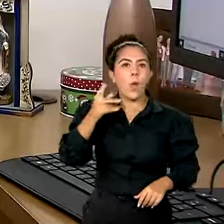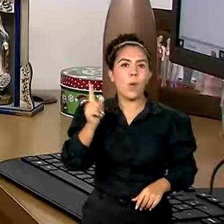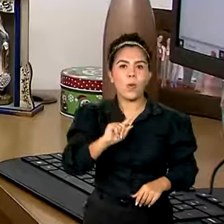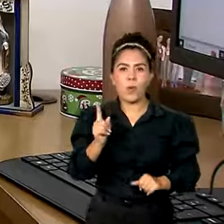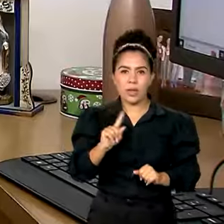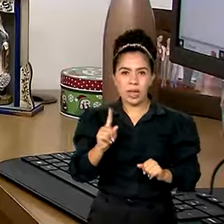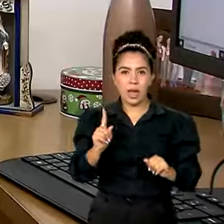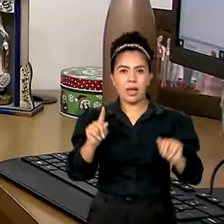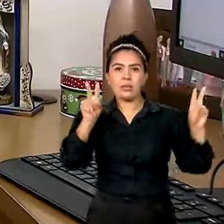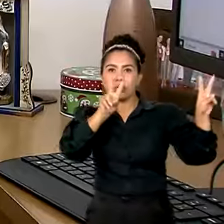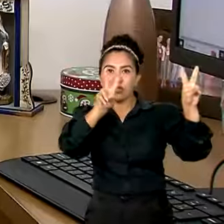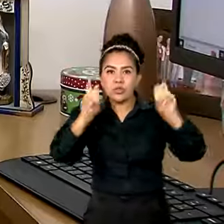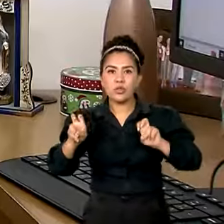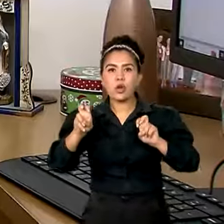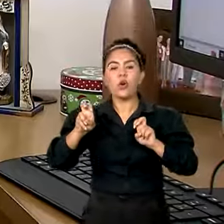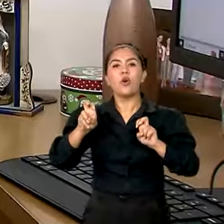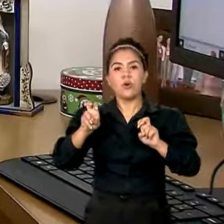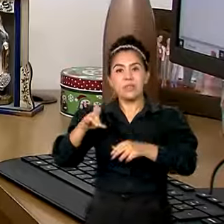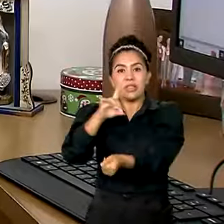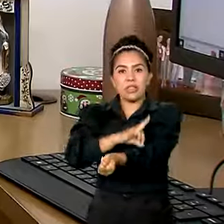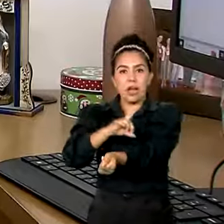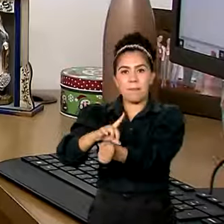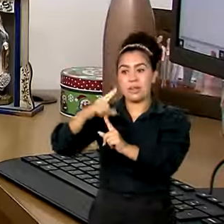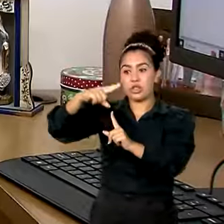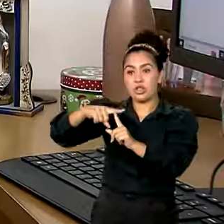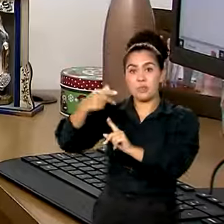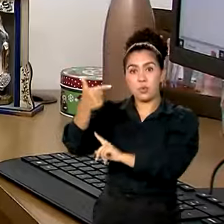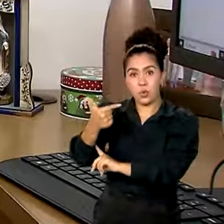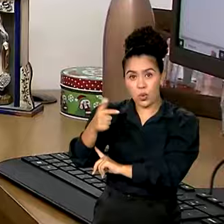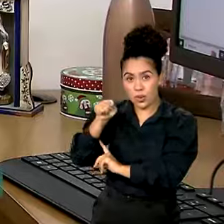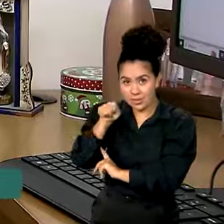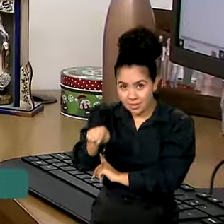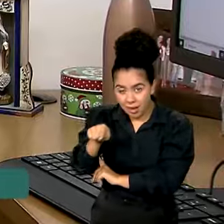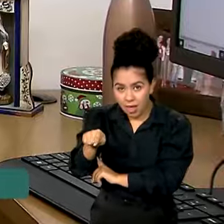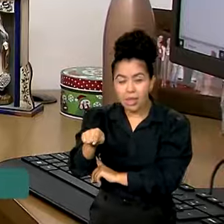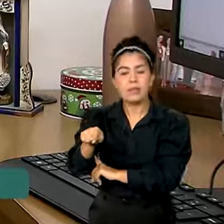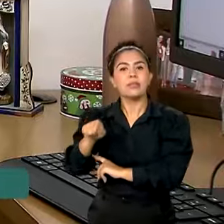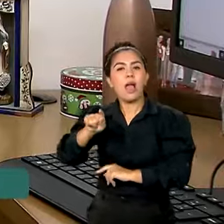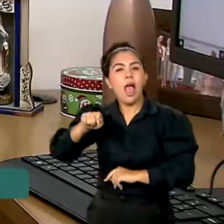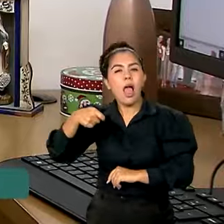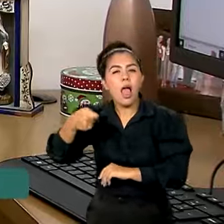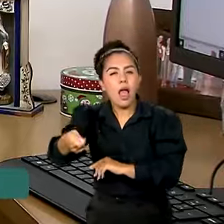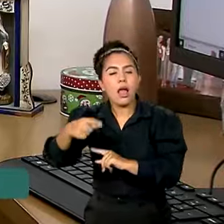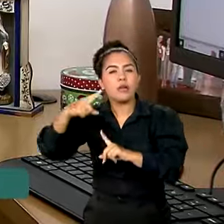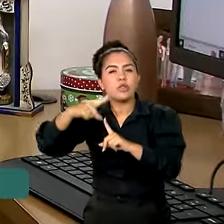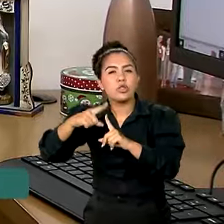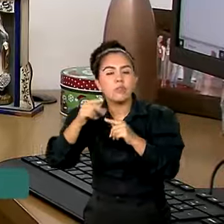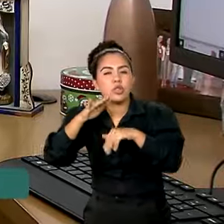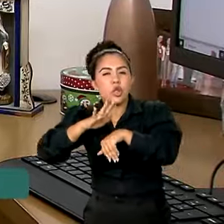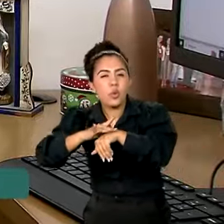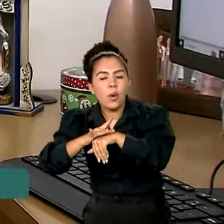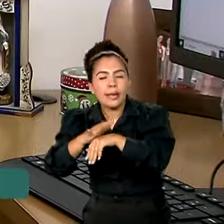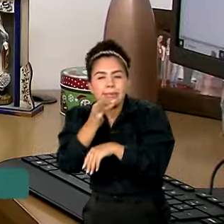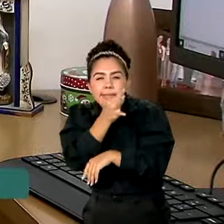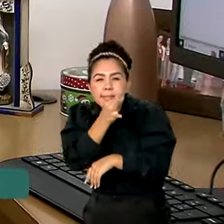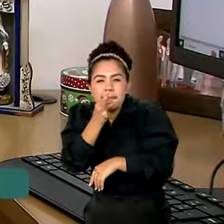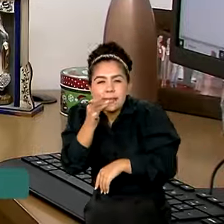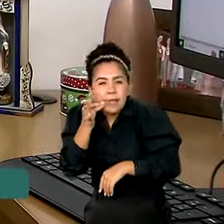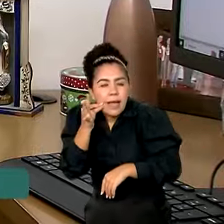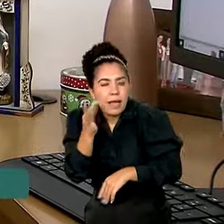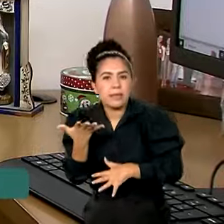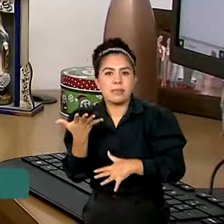diagnóstico de diabetes tipo 2. Por quê? O diabetes tipo 2 é uma doença silenciosa. Ele acomete principalmente